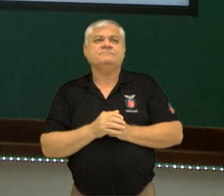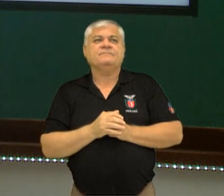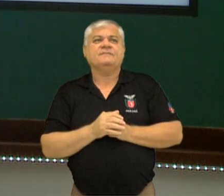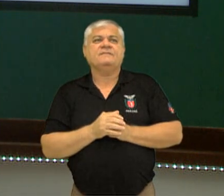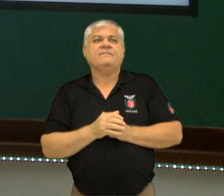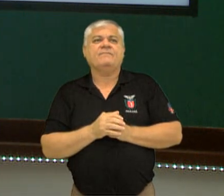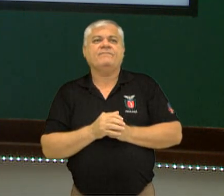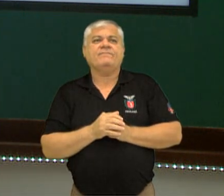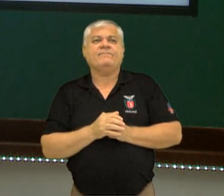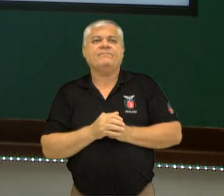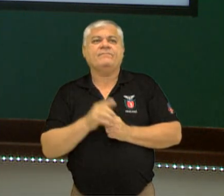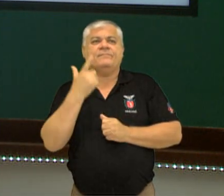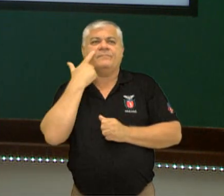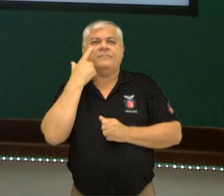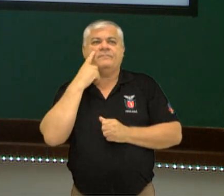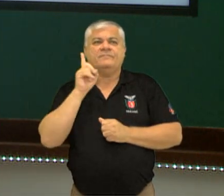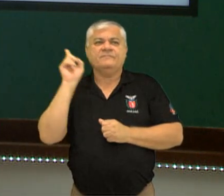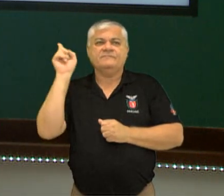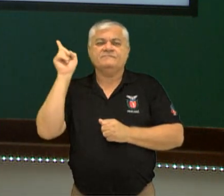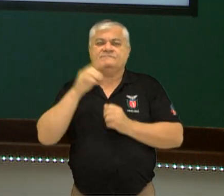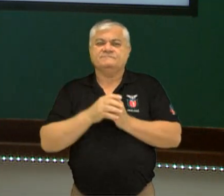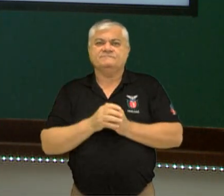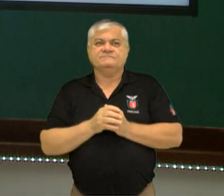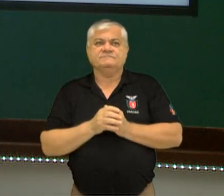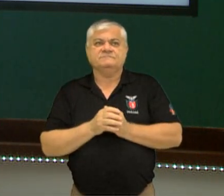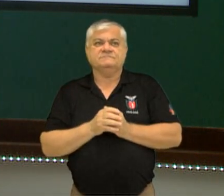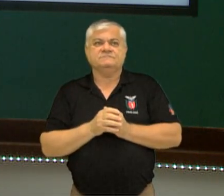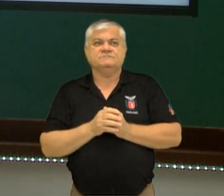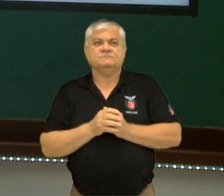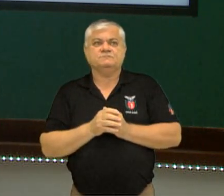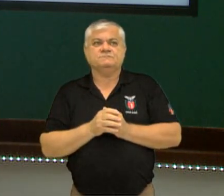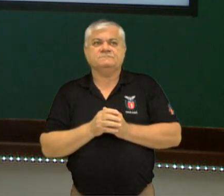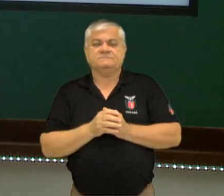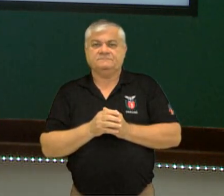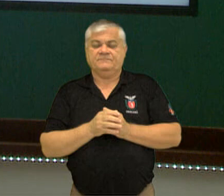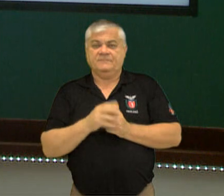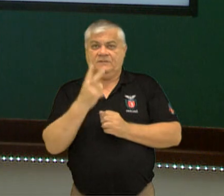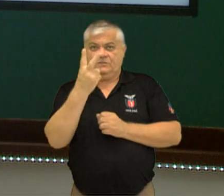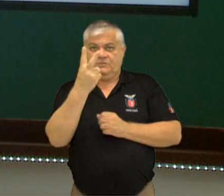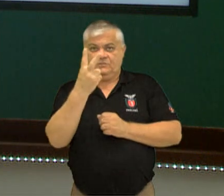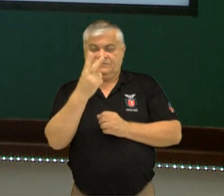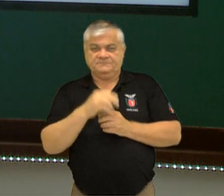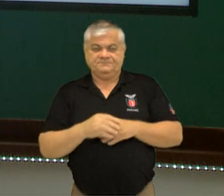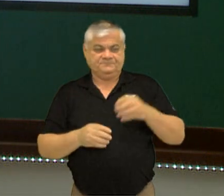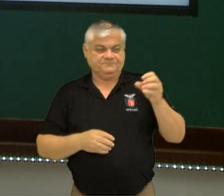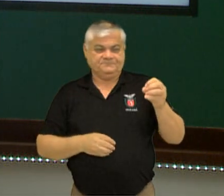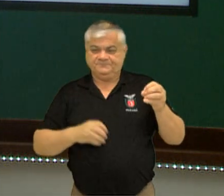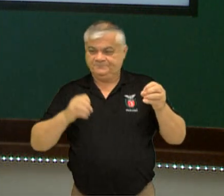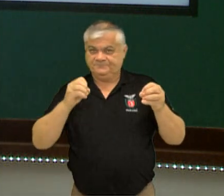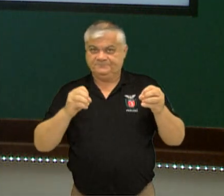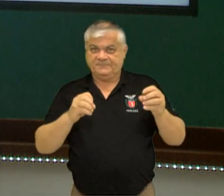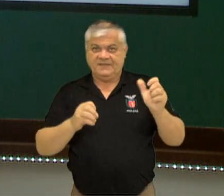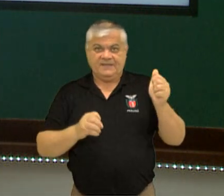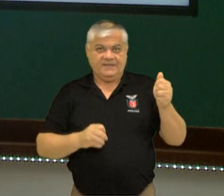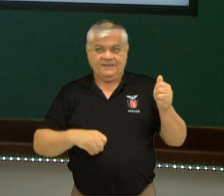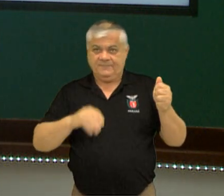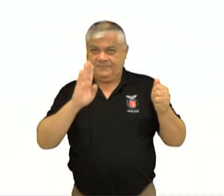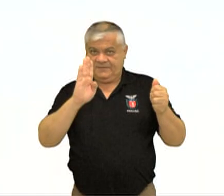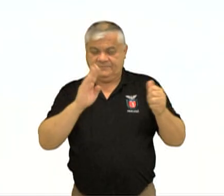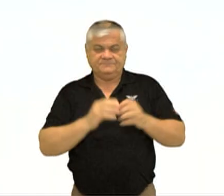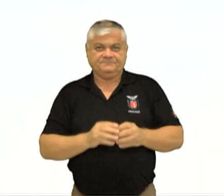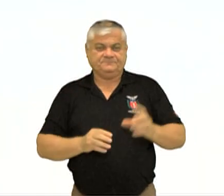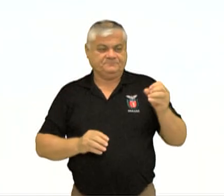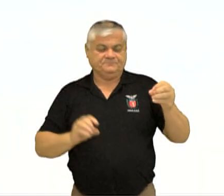certo? Então, vamos analisar o seguinte, né? Vamos analisar a seguinte situação. Você tem, por exemplo, duas bolas colidindo uma com outra, certo?